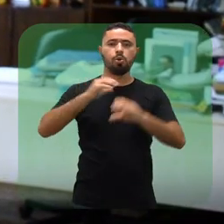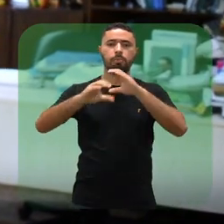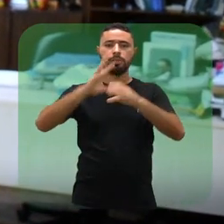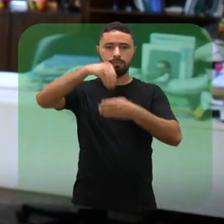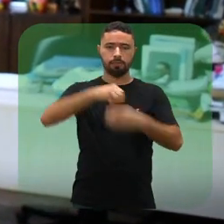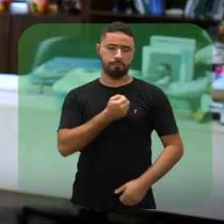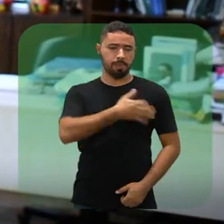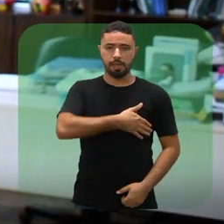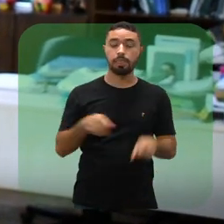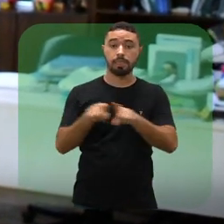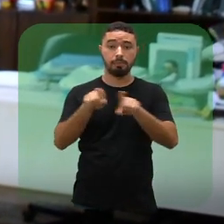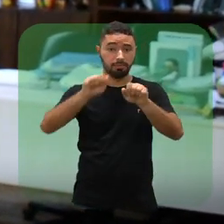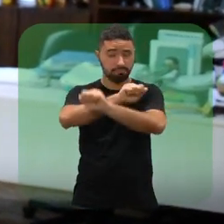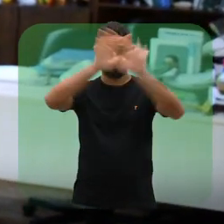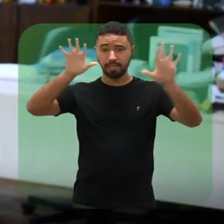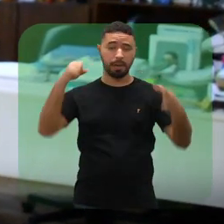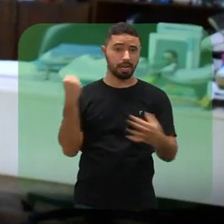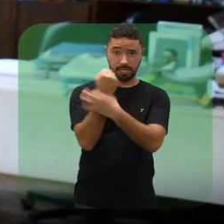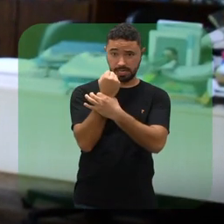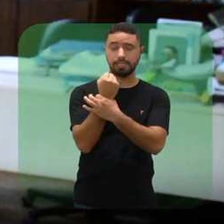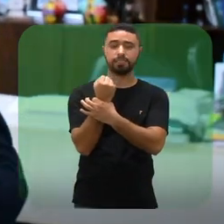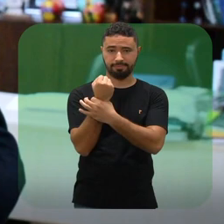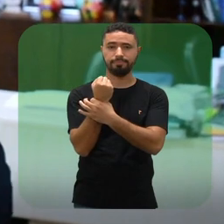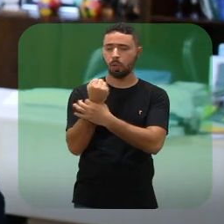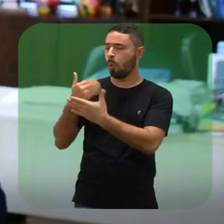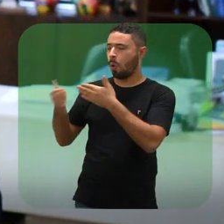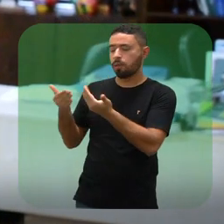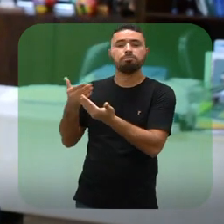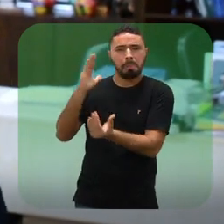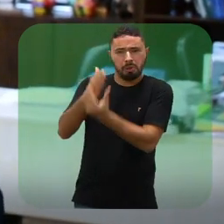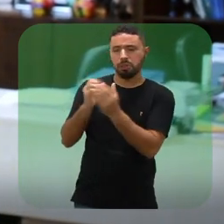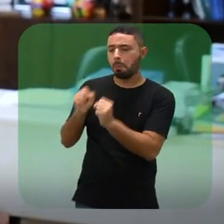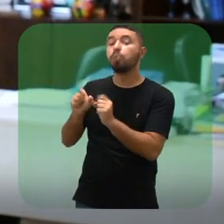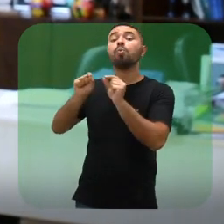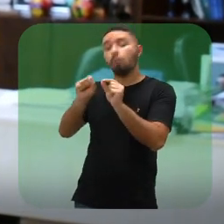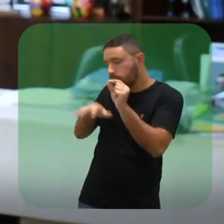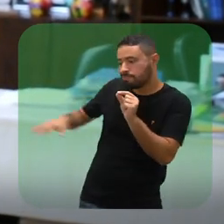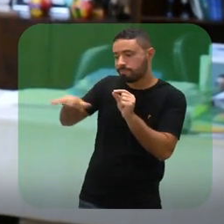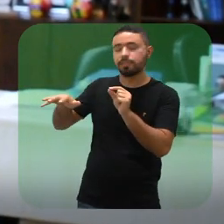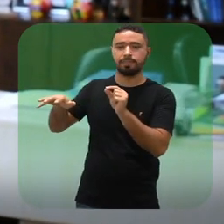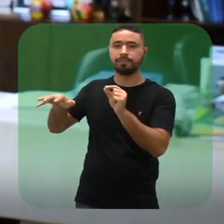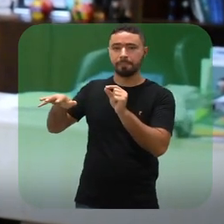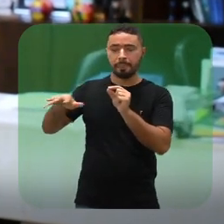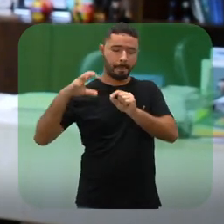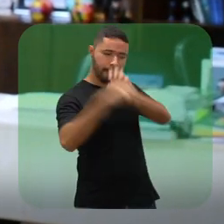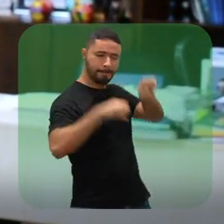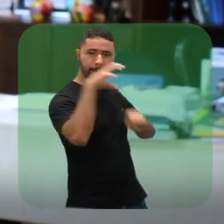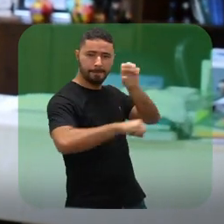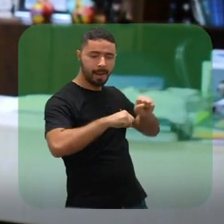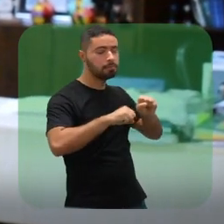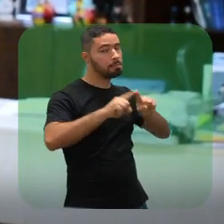interna. Sem falar na transparência proporcionada pelo sistema, qualquer processo vai estar acessível ao cidadão, à